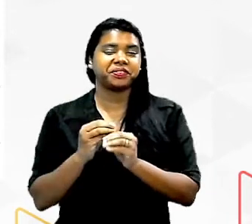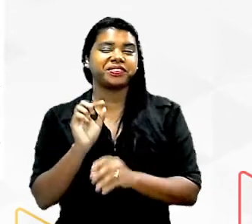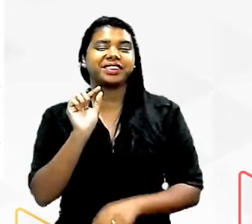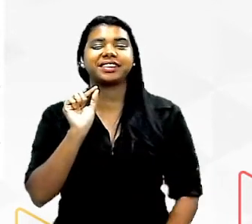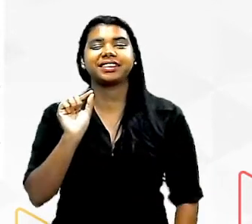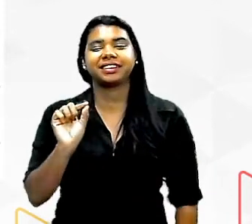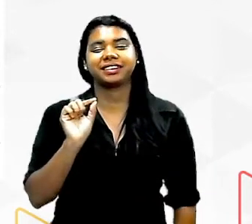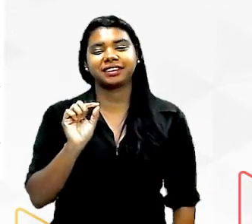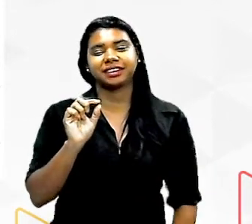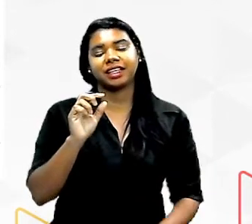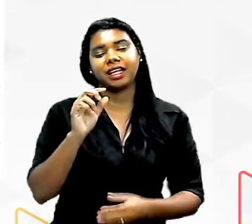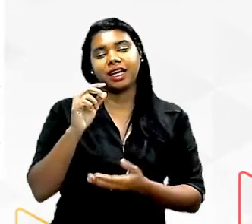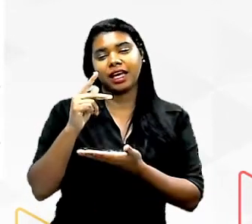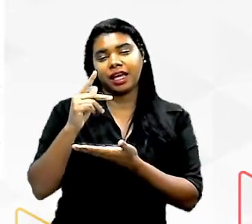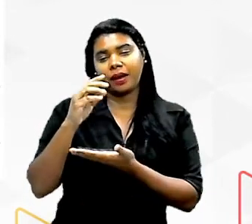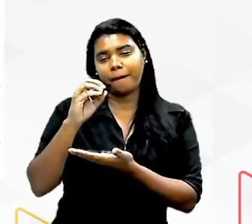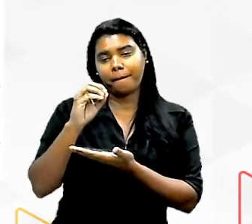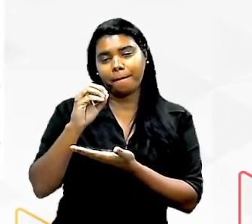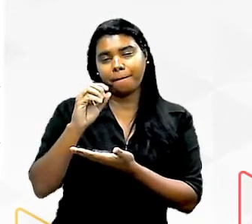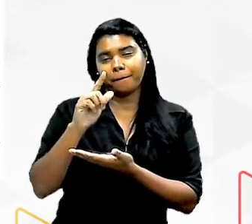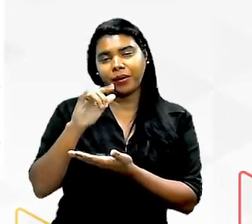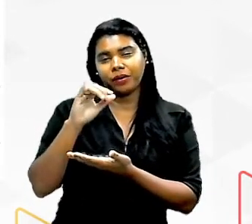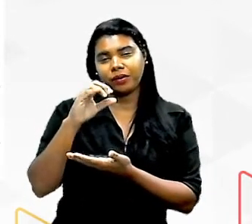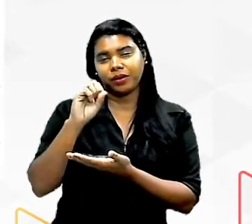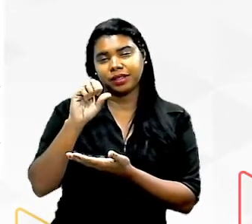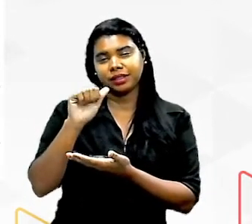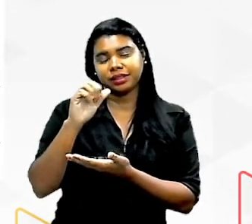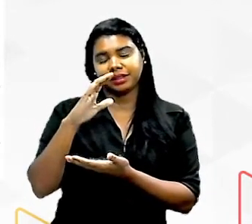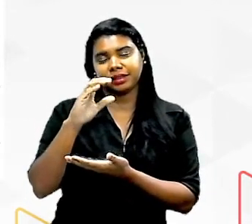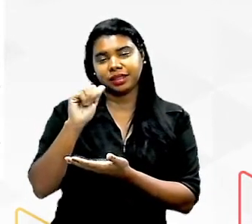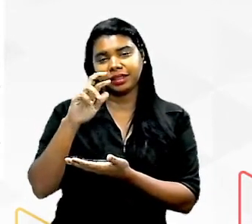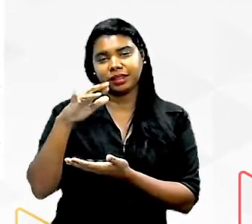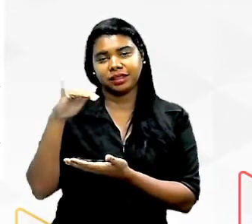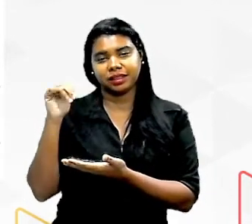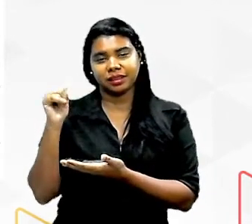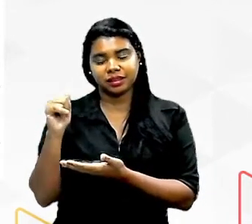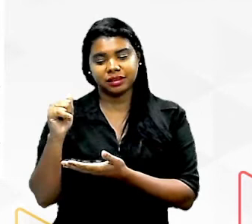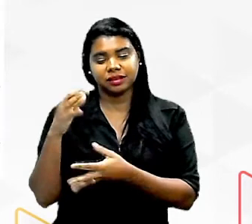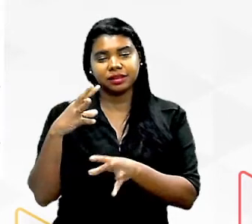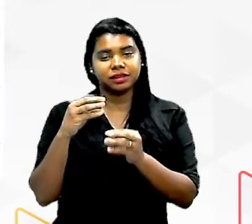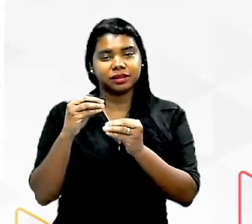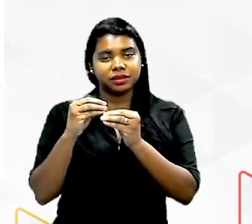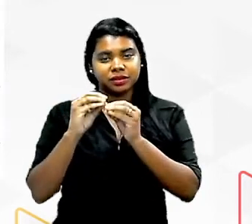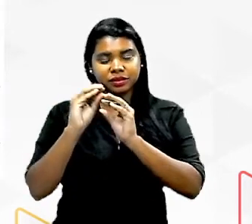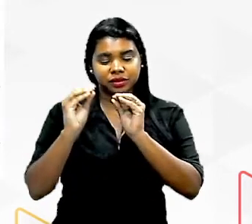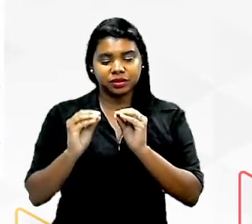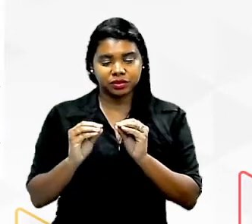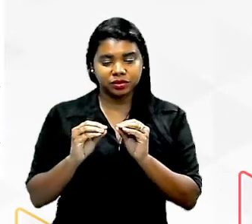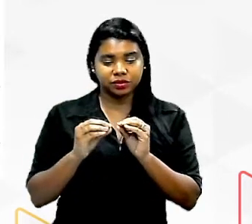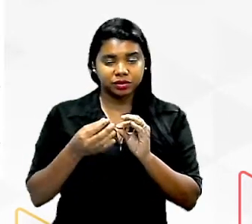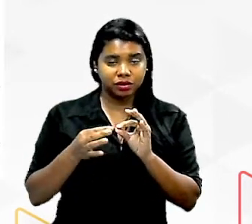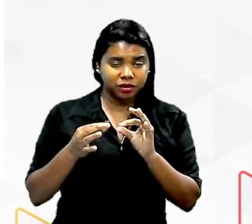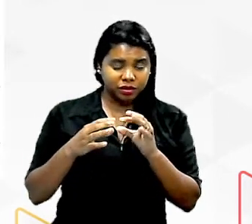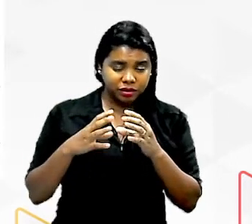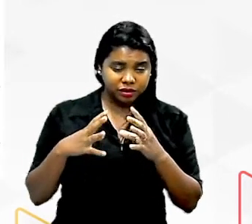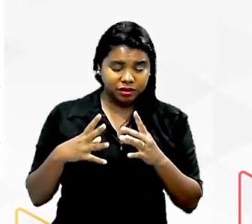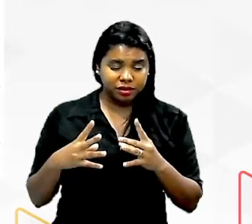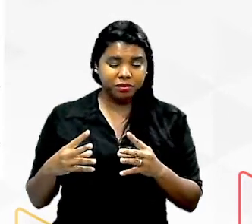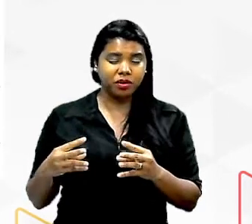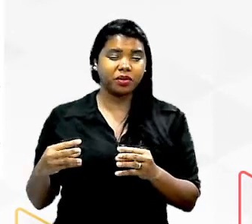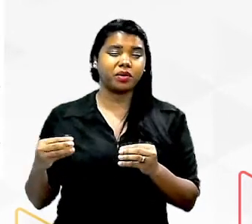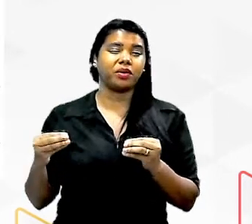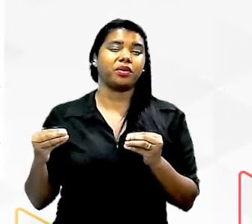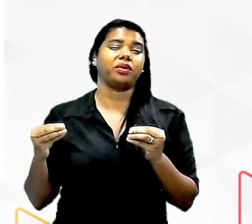polissacarídeo então polissacarídeo são carboidratos de estrutura longa tá certo? ou seja